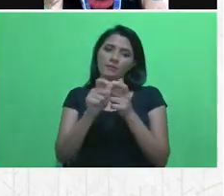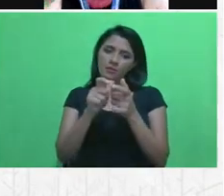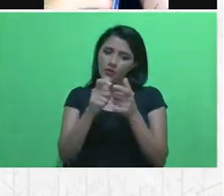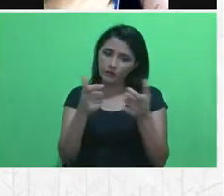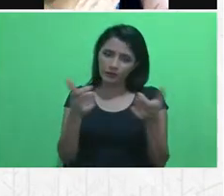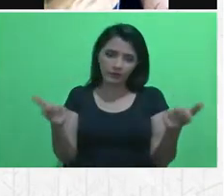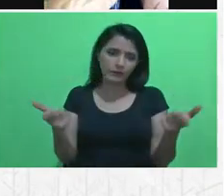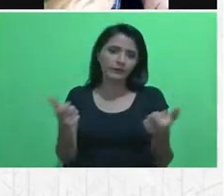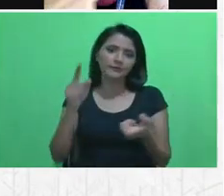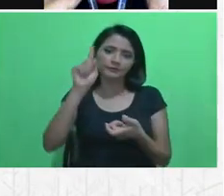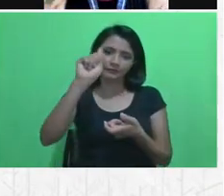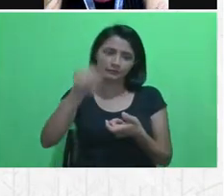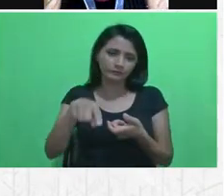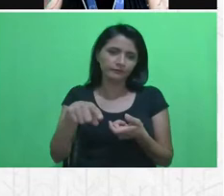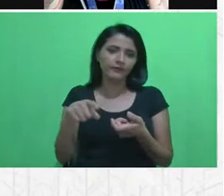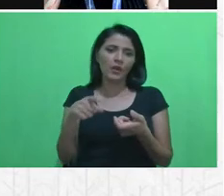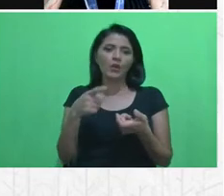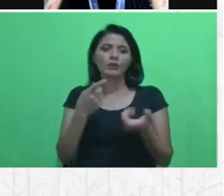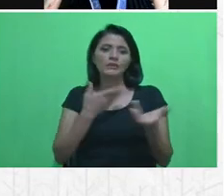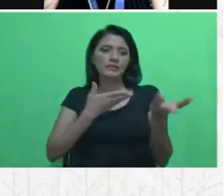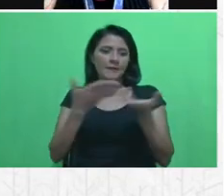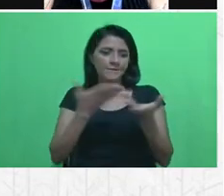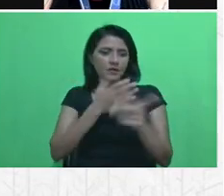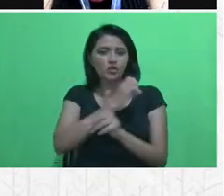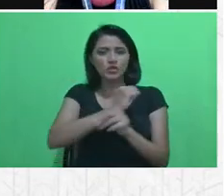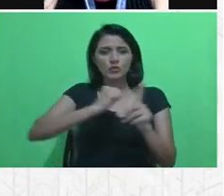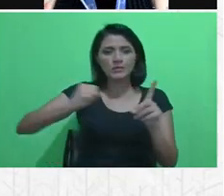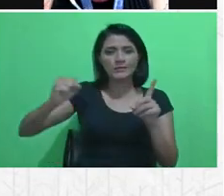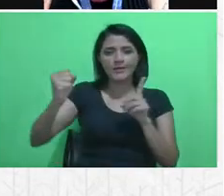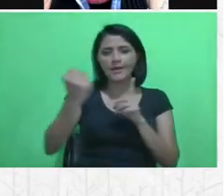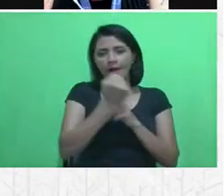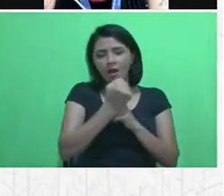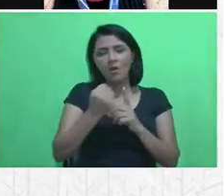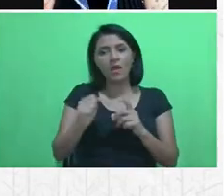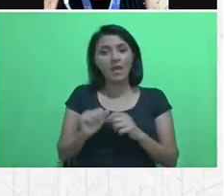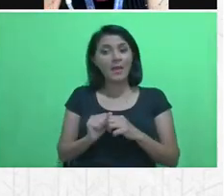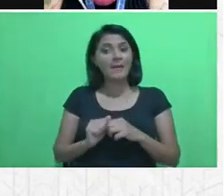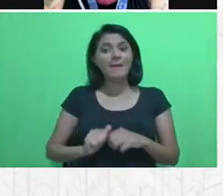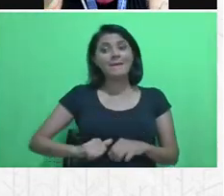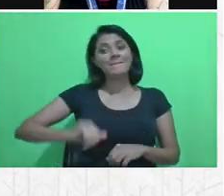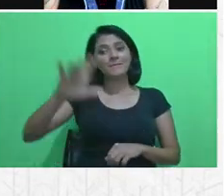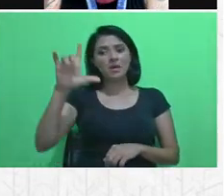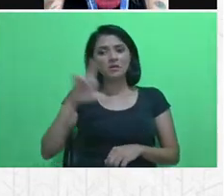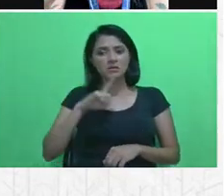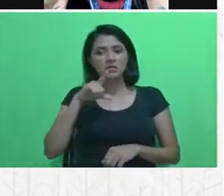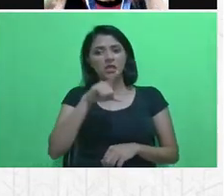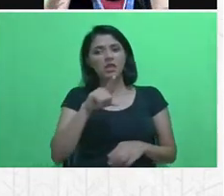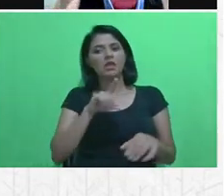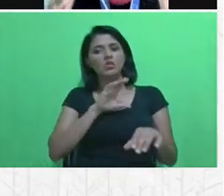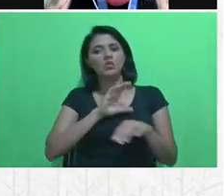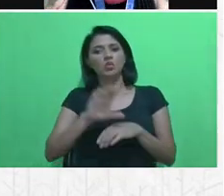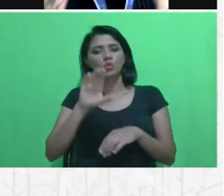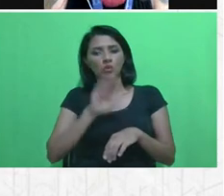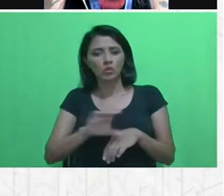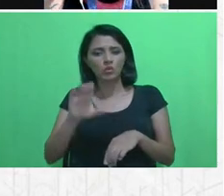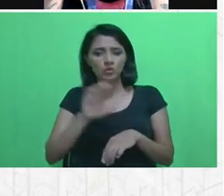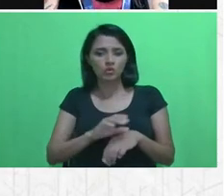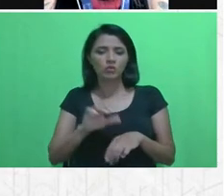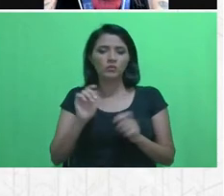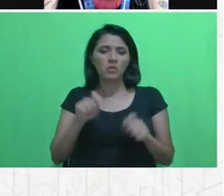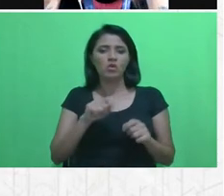assistência e serviço social é uma das formações predominantes no curso, é, pode passar.